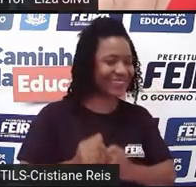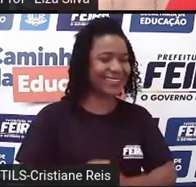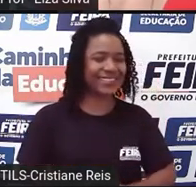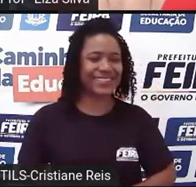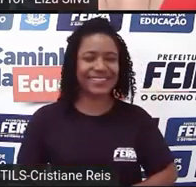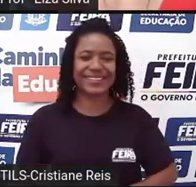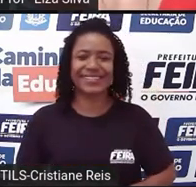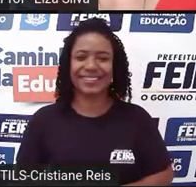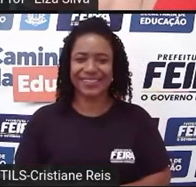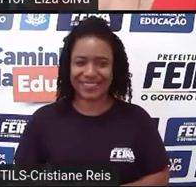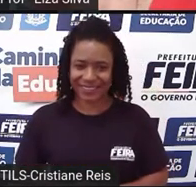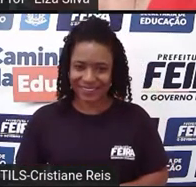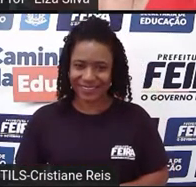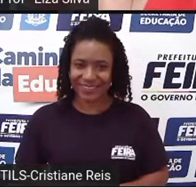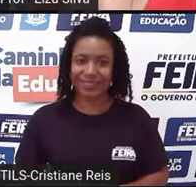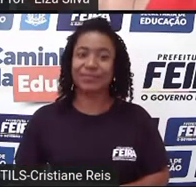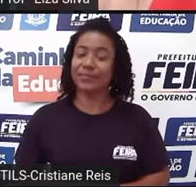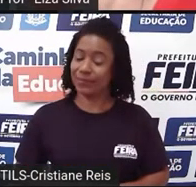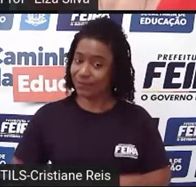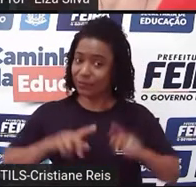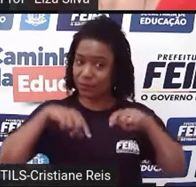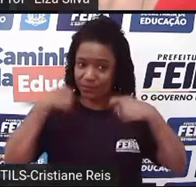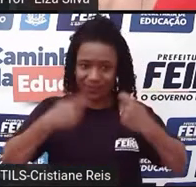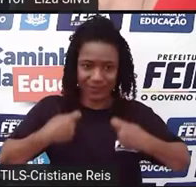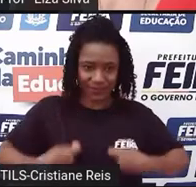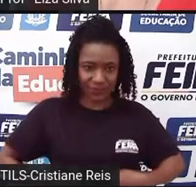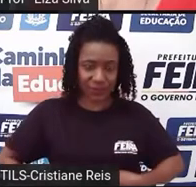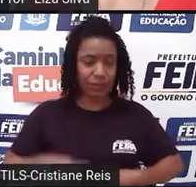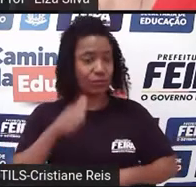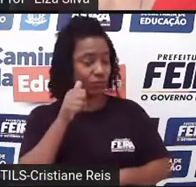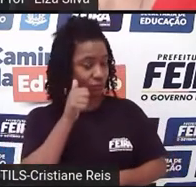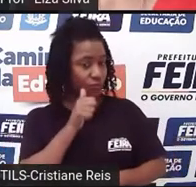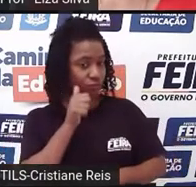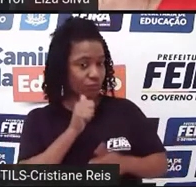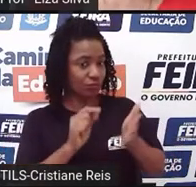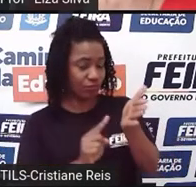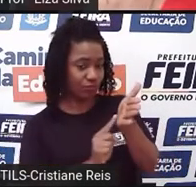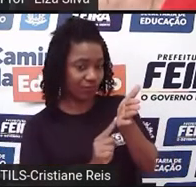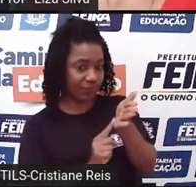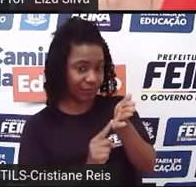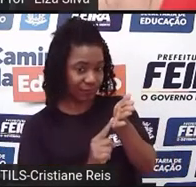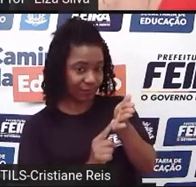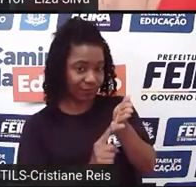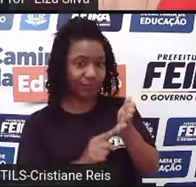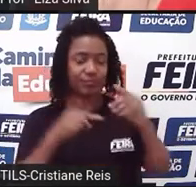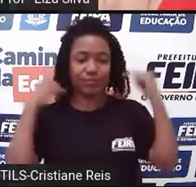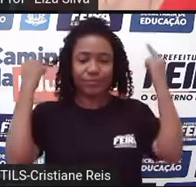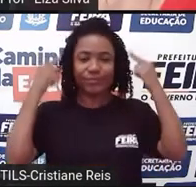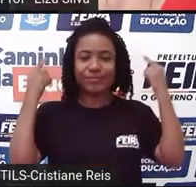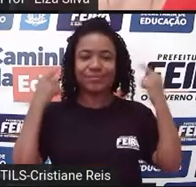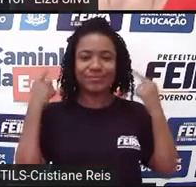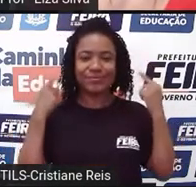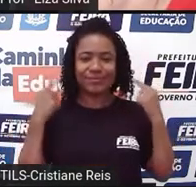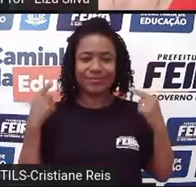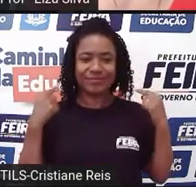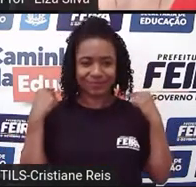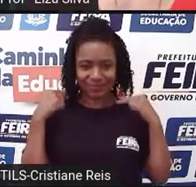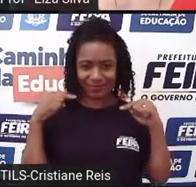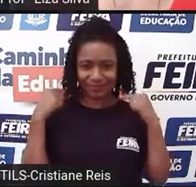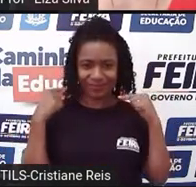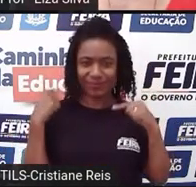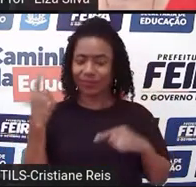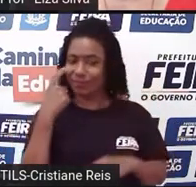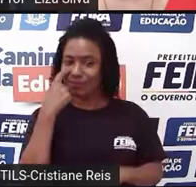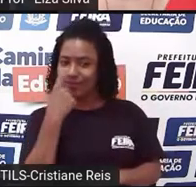So... Eu sou parda, tenho cabelos crespos, de tamanho médio. Meus